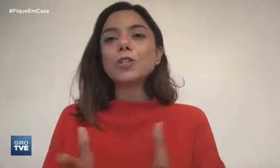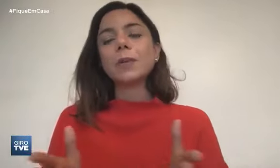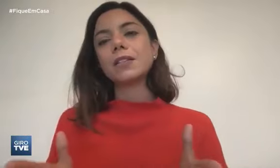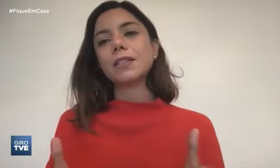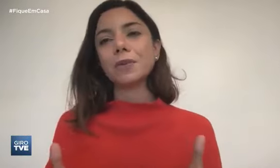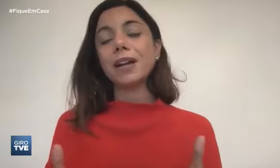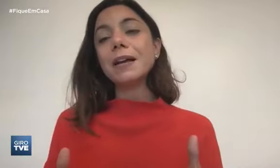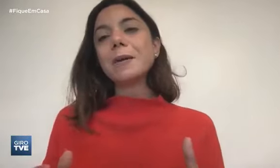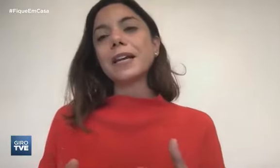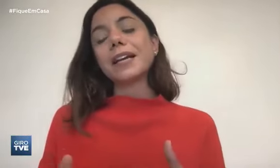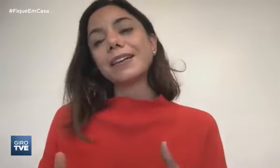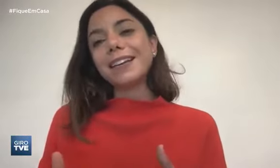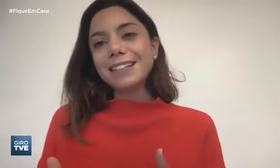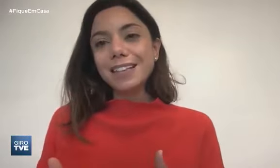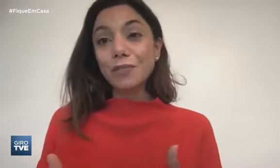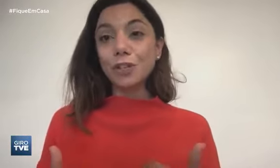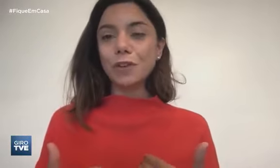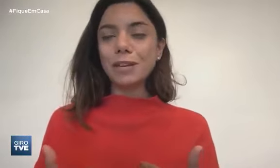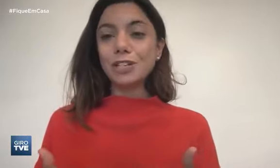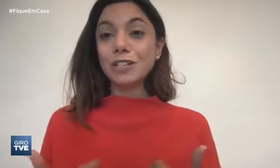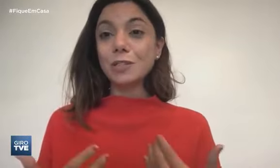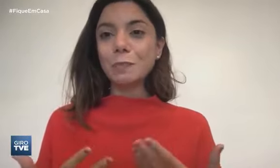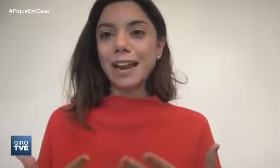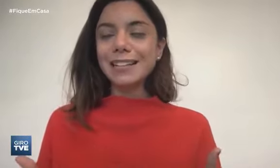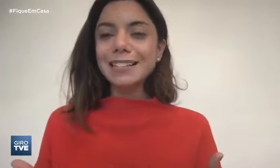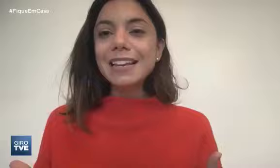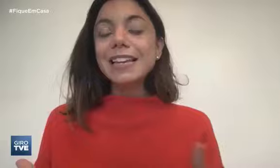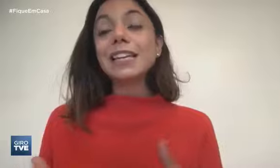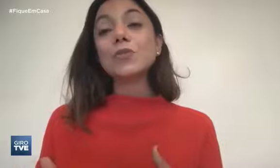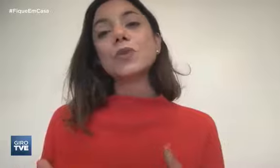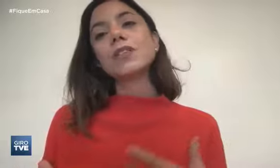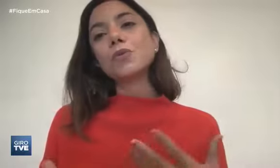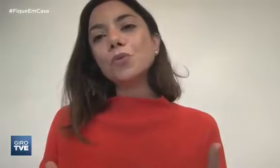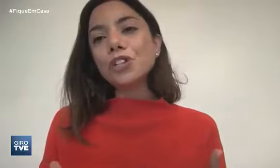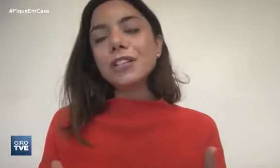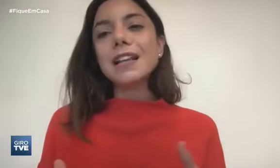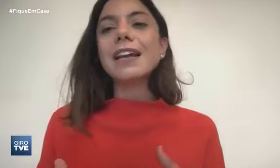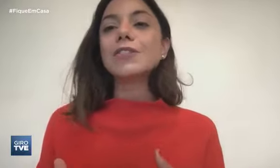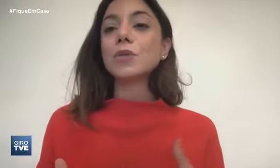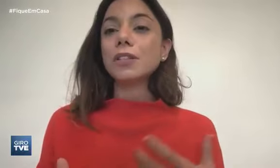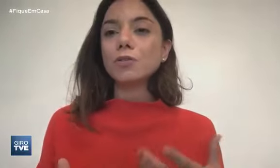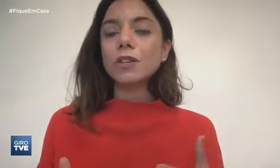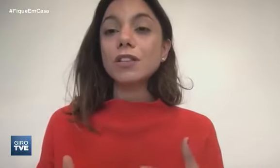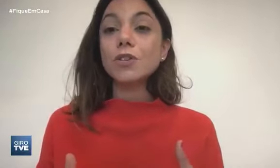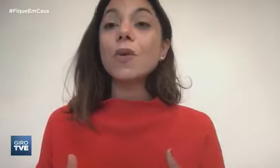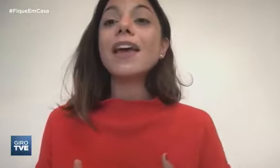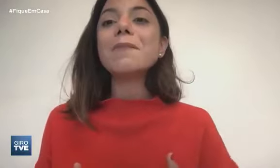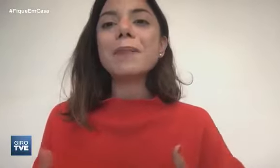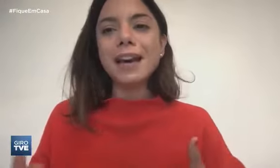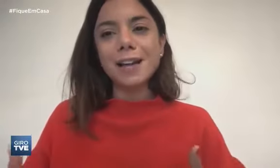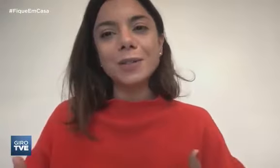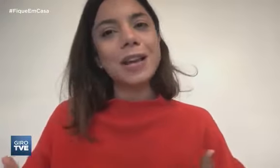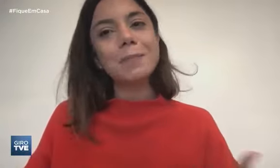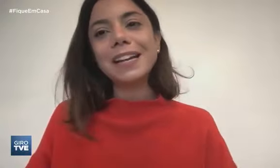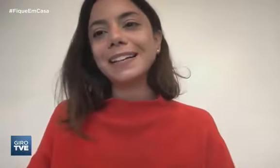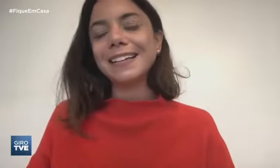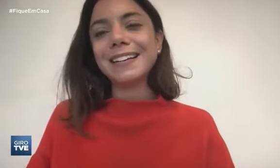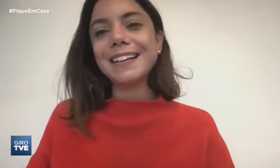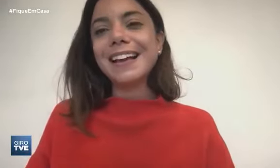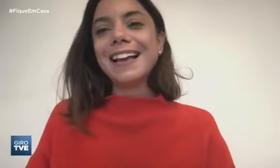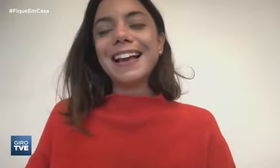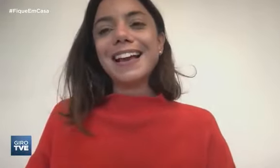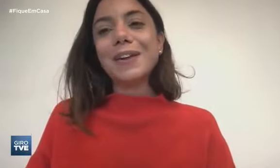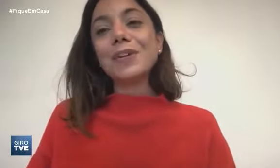campo de expressão né pra que a criança efetivamente se expresse e que suas angústias né e suas tensões sejam reparadas e aí a